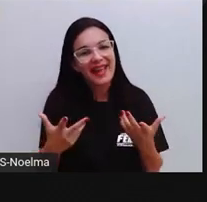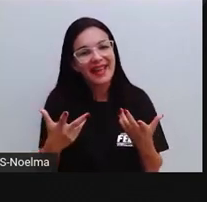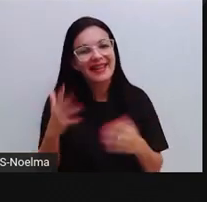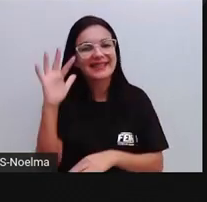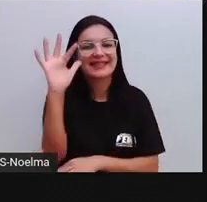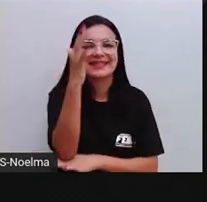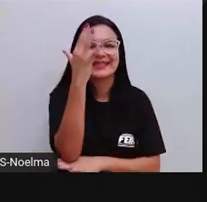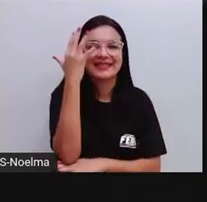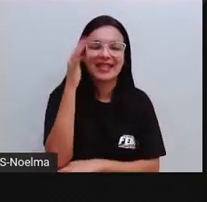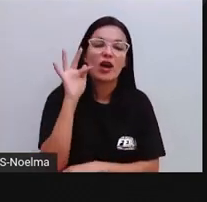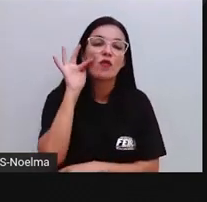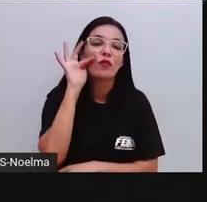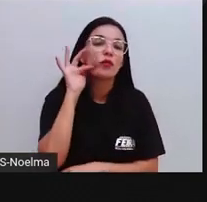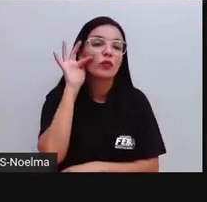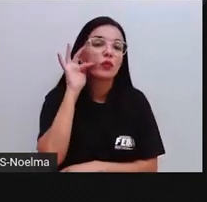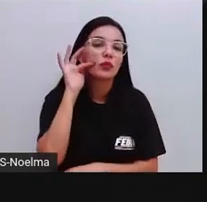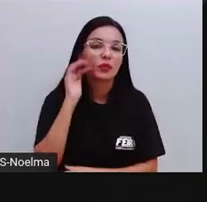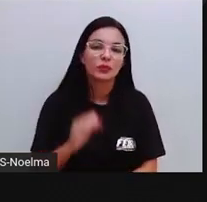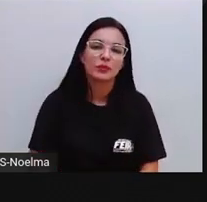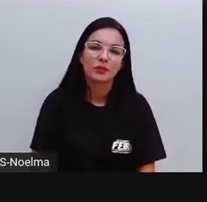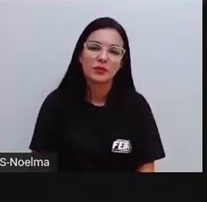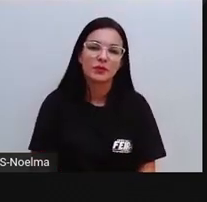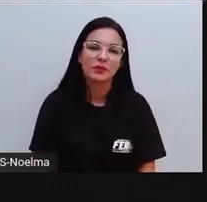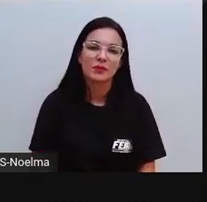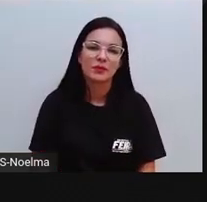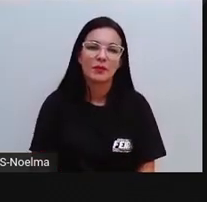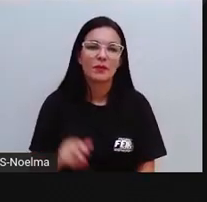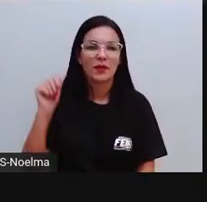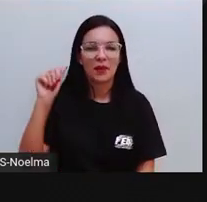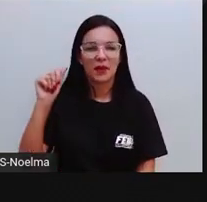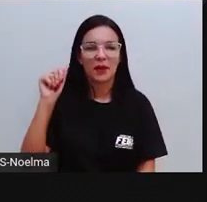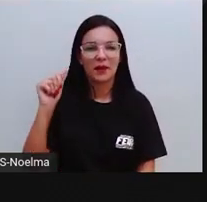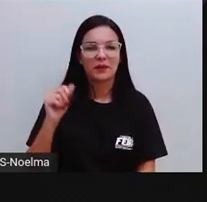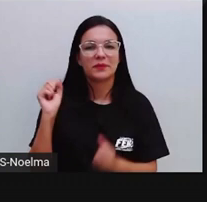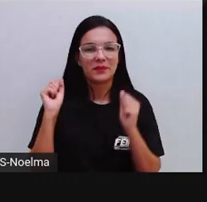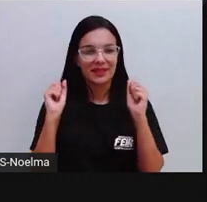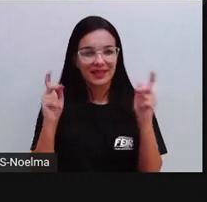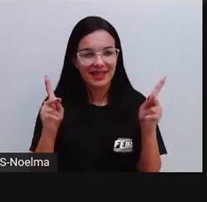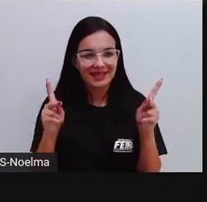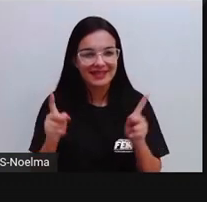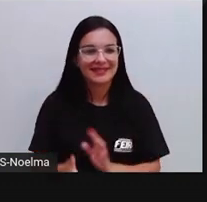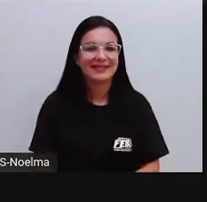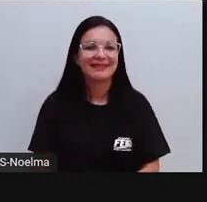olha lá o rapaz recolhendo os frutos, ó. Então, é a letra A, tá bom?